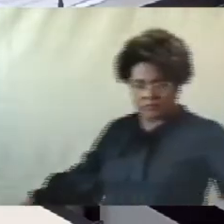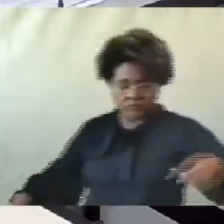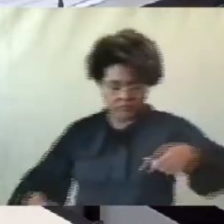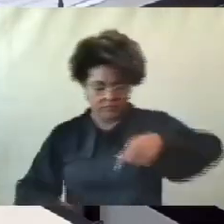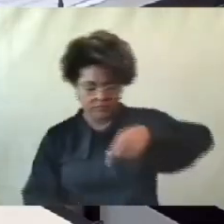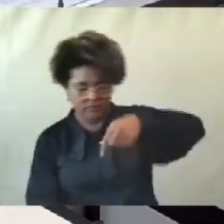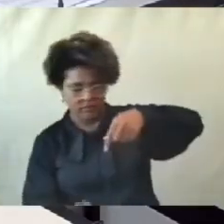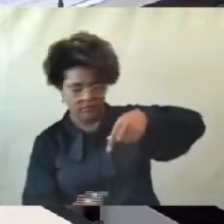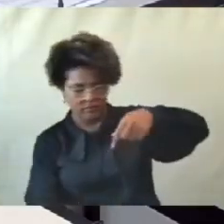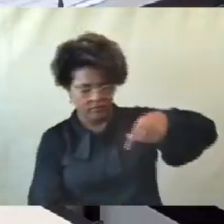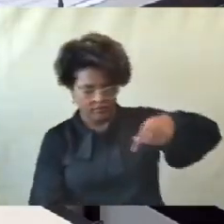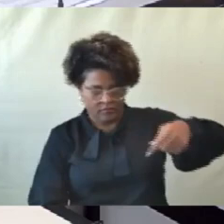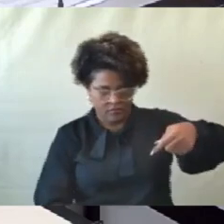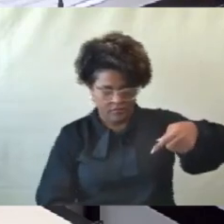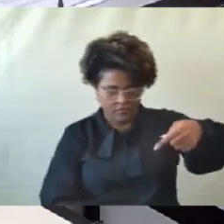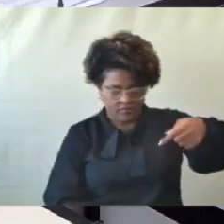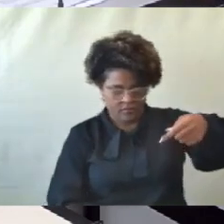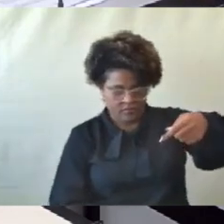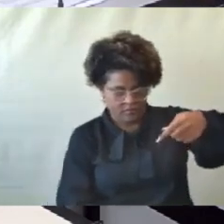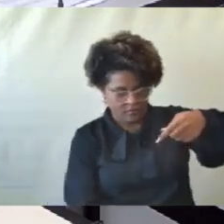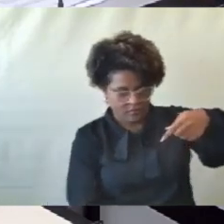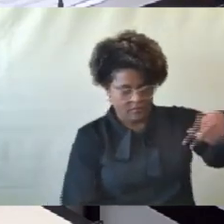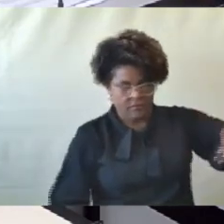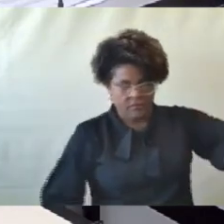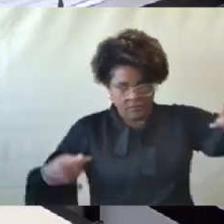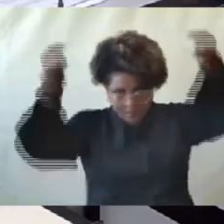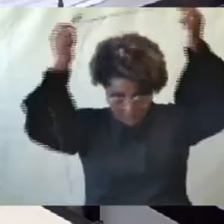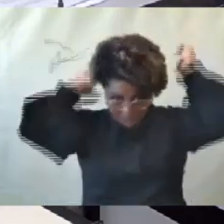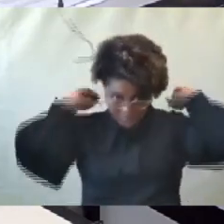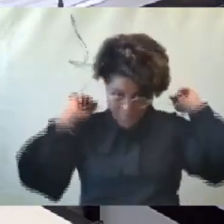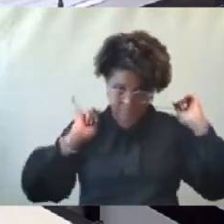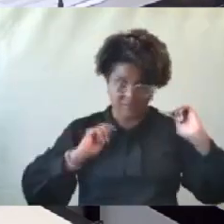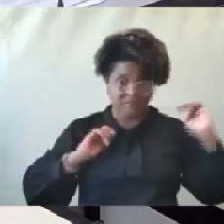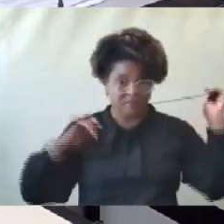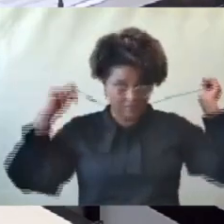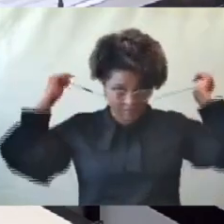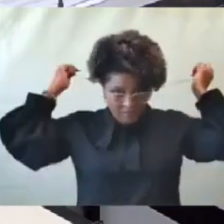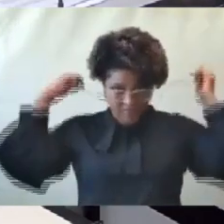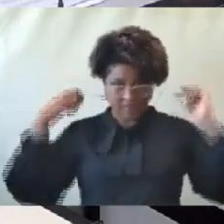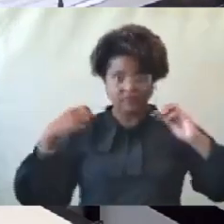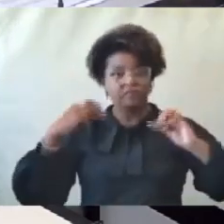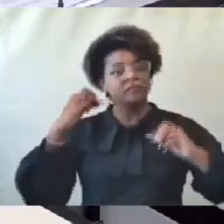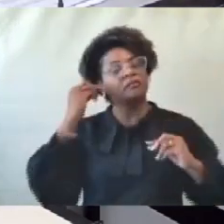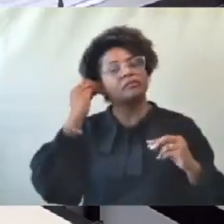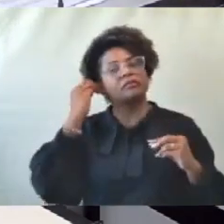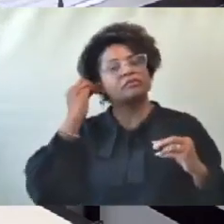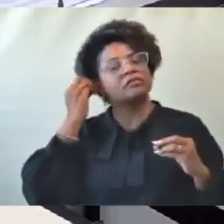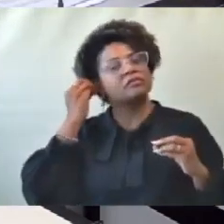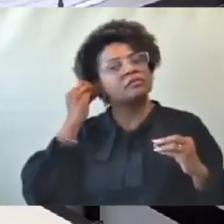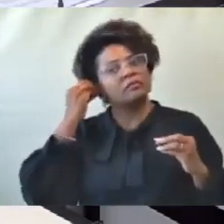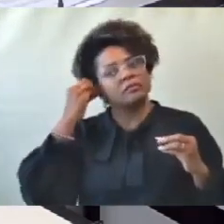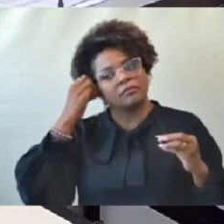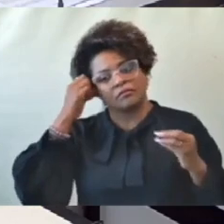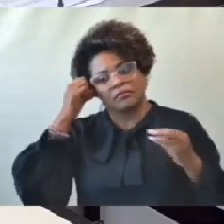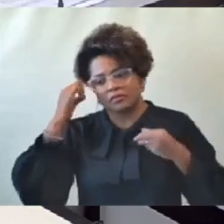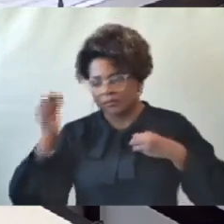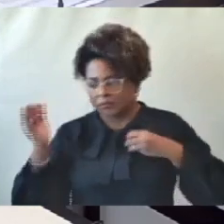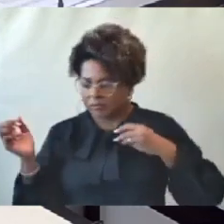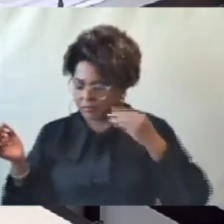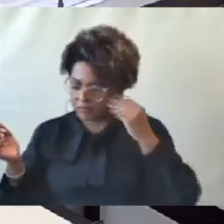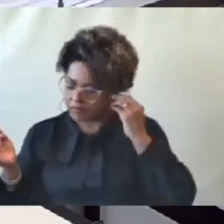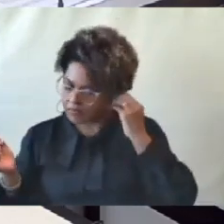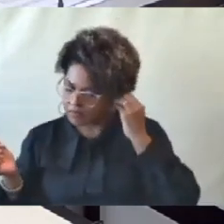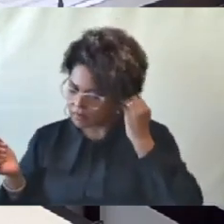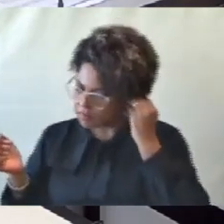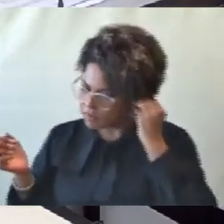Bom dia, nós temos na presença de forma virtual do senhor Pabllo Francisco Esteves. Seu Pabllo, se eu